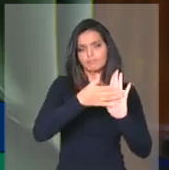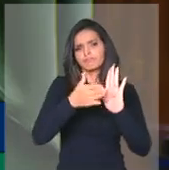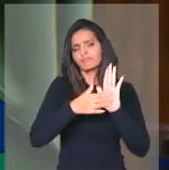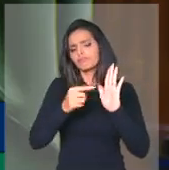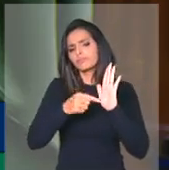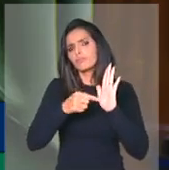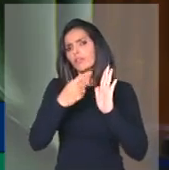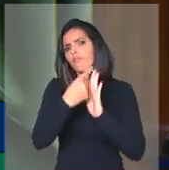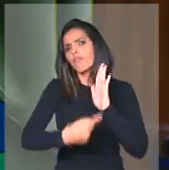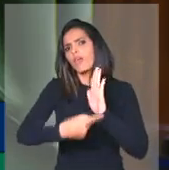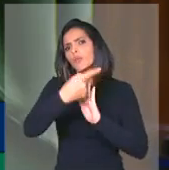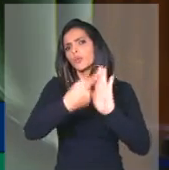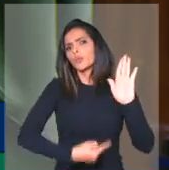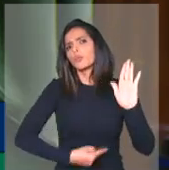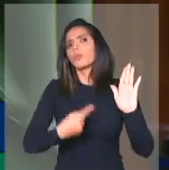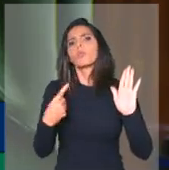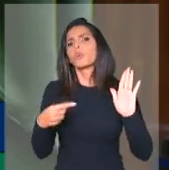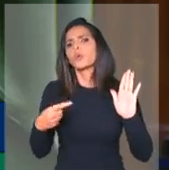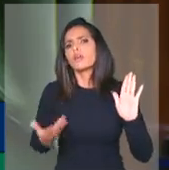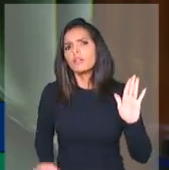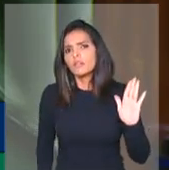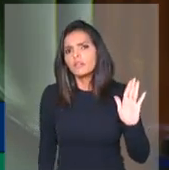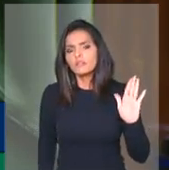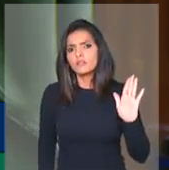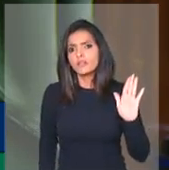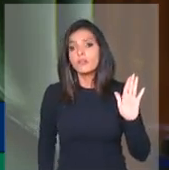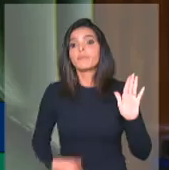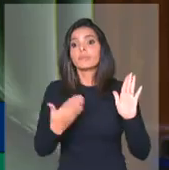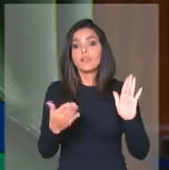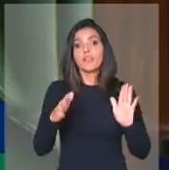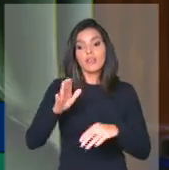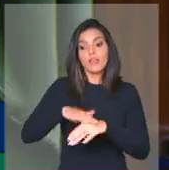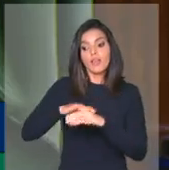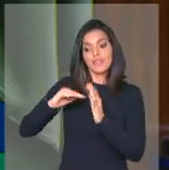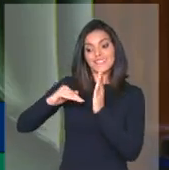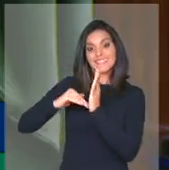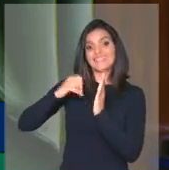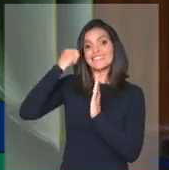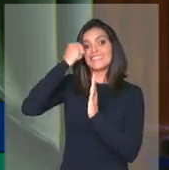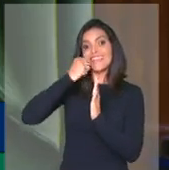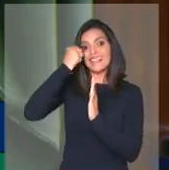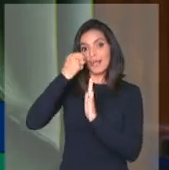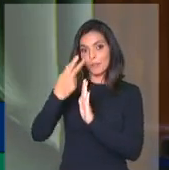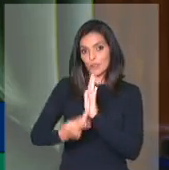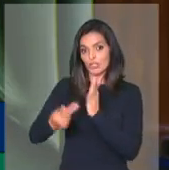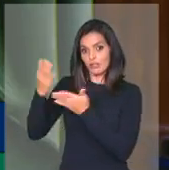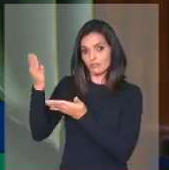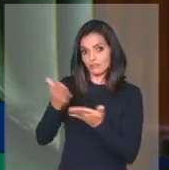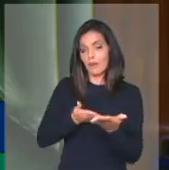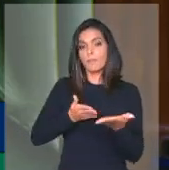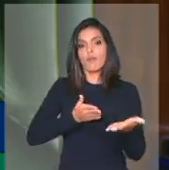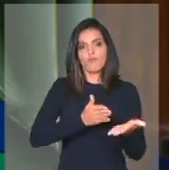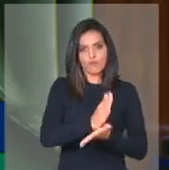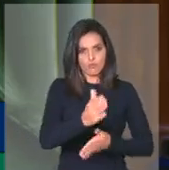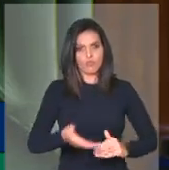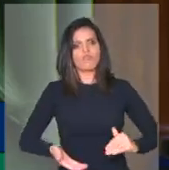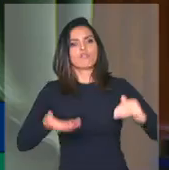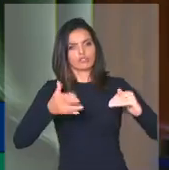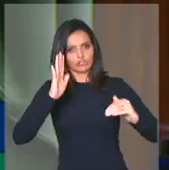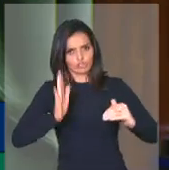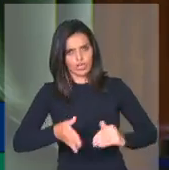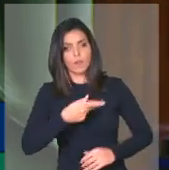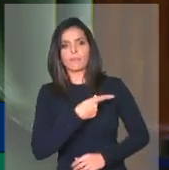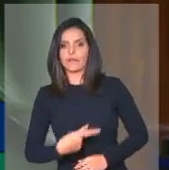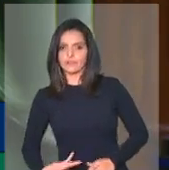a iniciativa do Senado, portanto, aprovada pelo Congresso já?